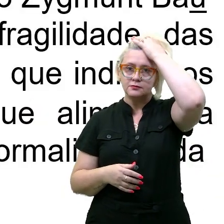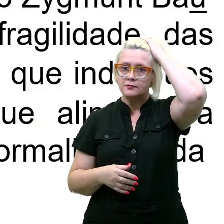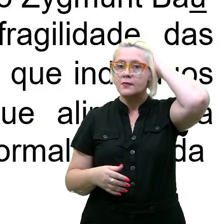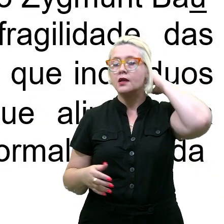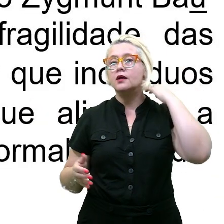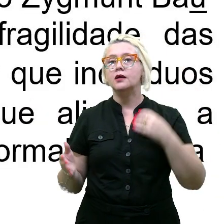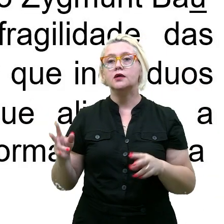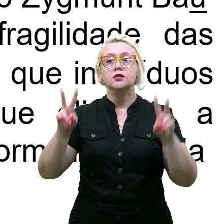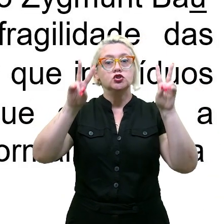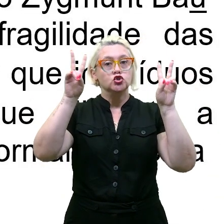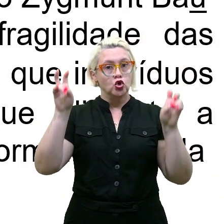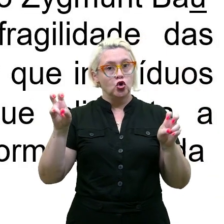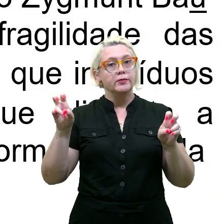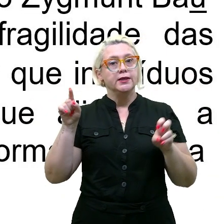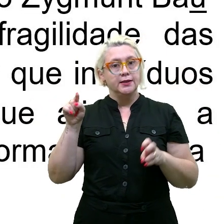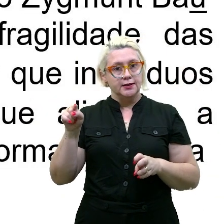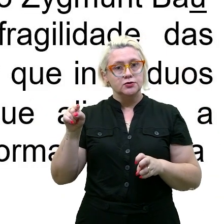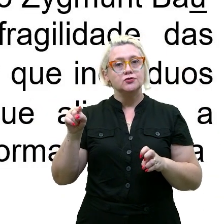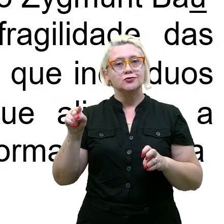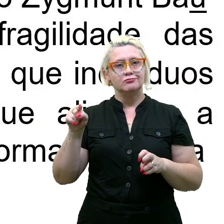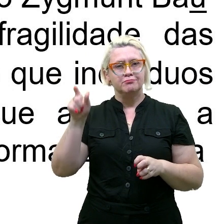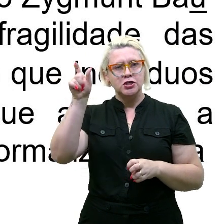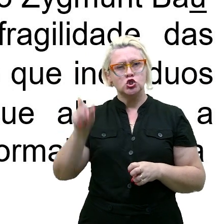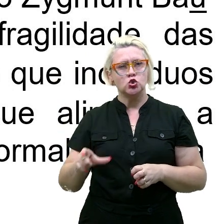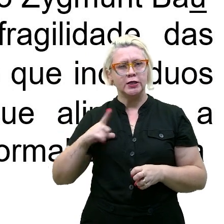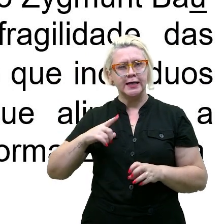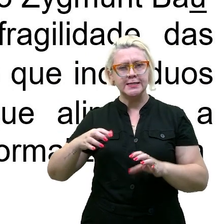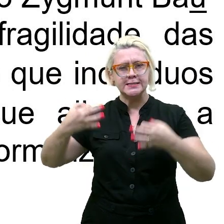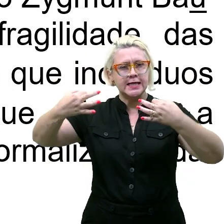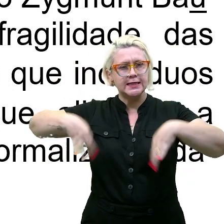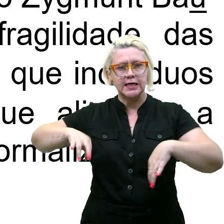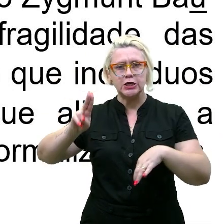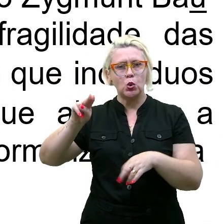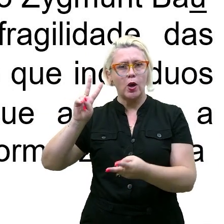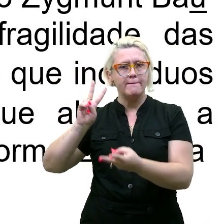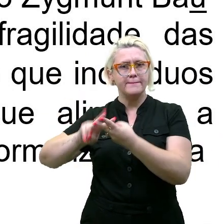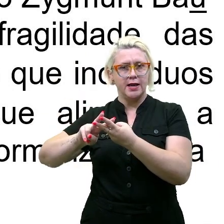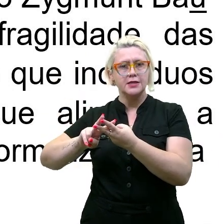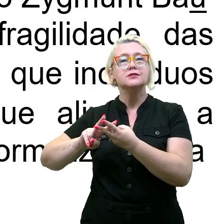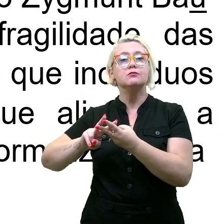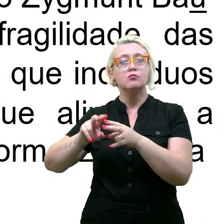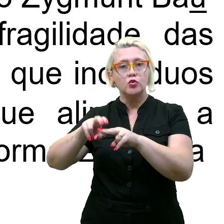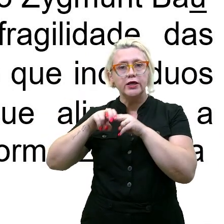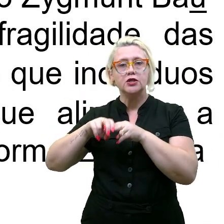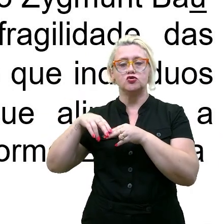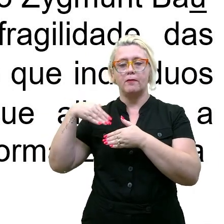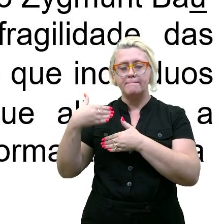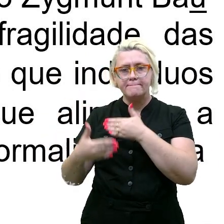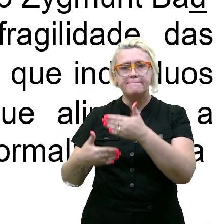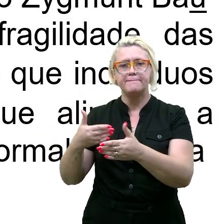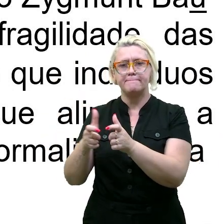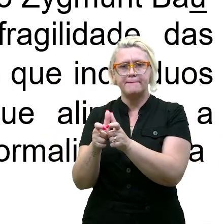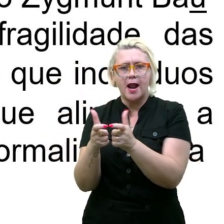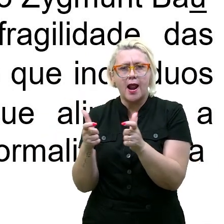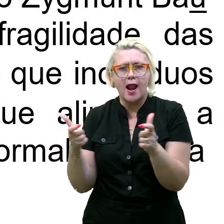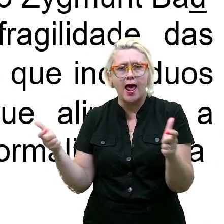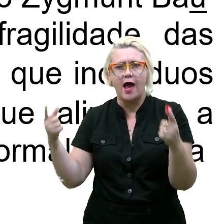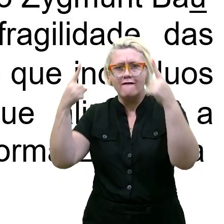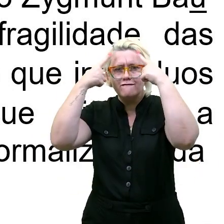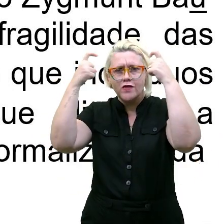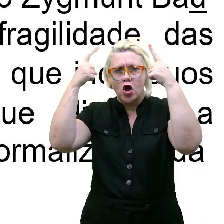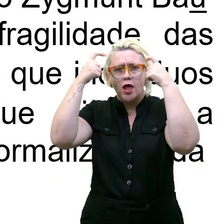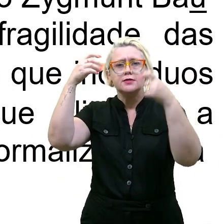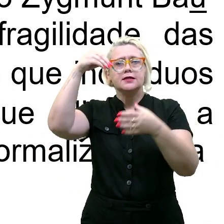Nesse contexto, a certeza da impunidade é um dos fatores que perpetua situações de agressões em